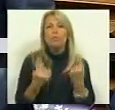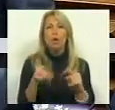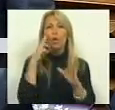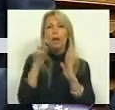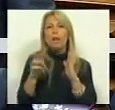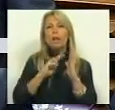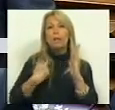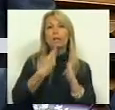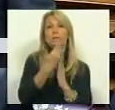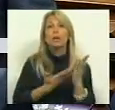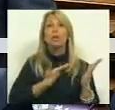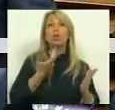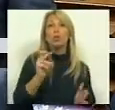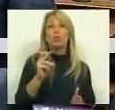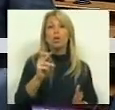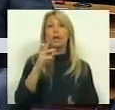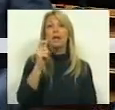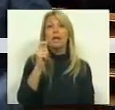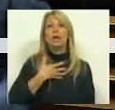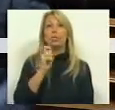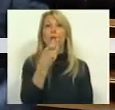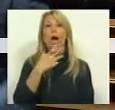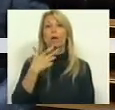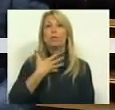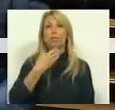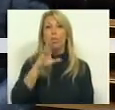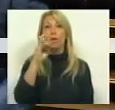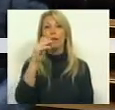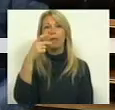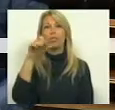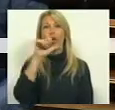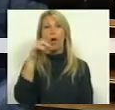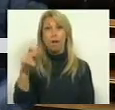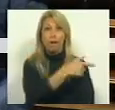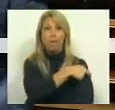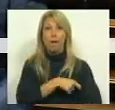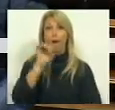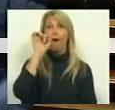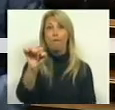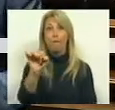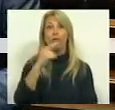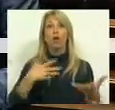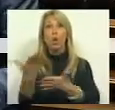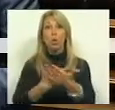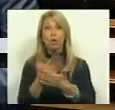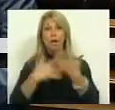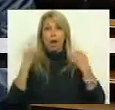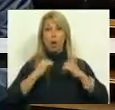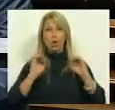uma declaração do Dr. Eduardo Catroga, o seu representante nas negociações para o memorando inicial.